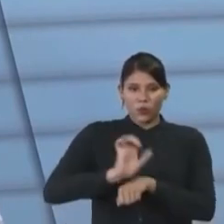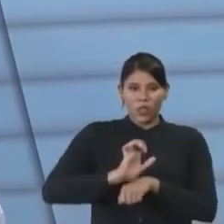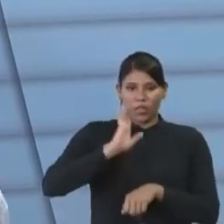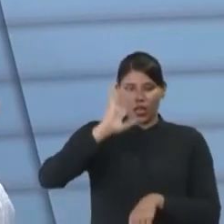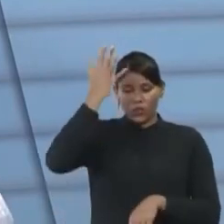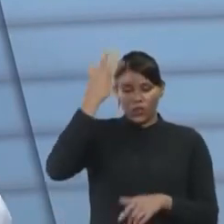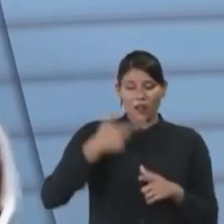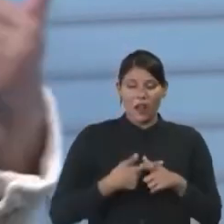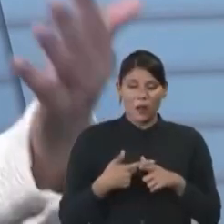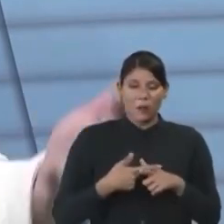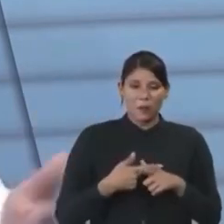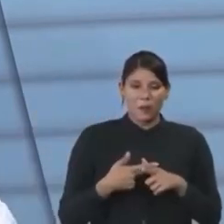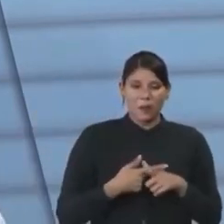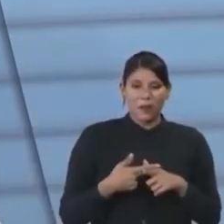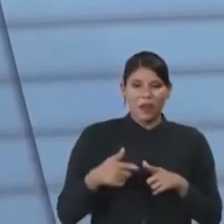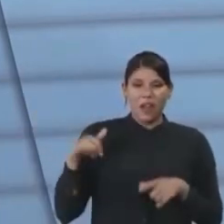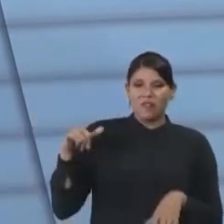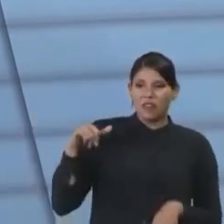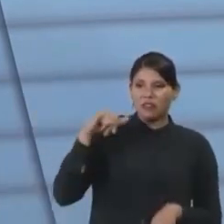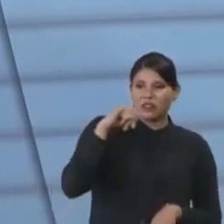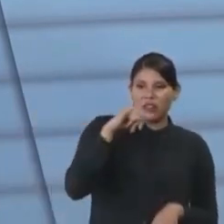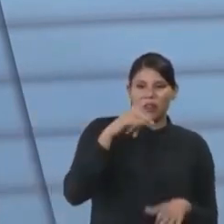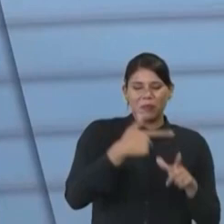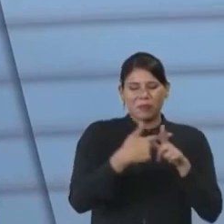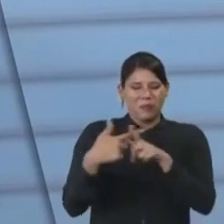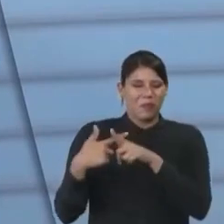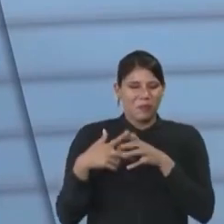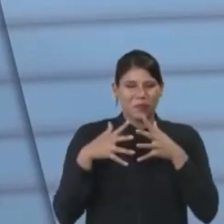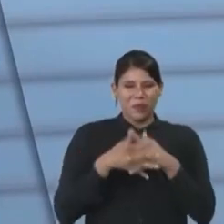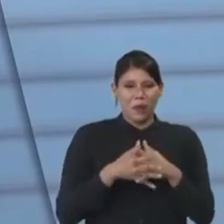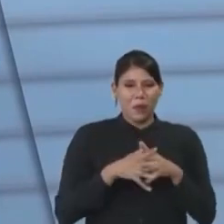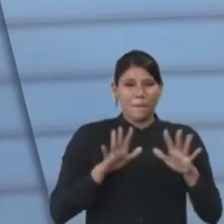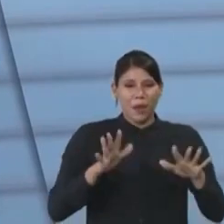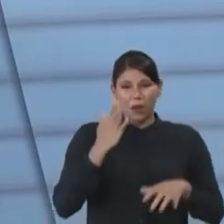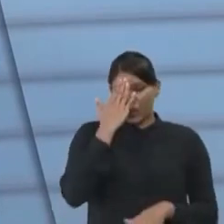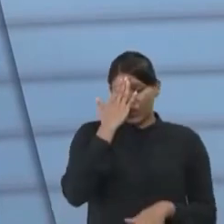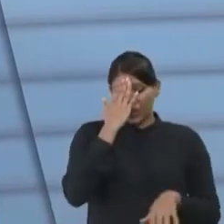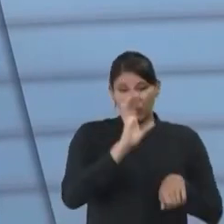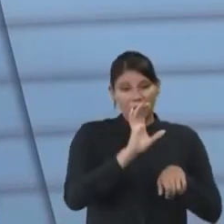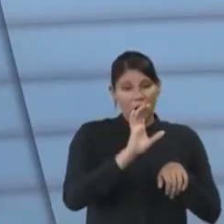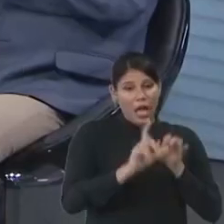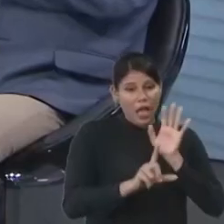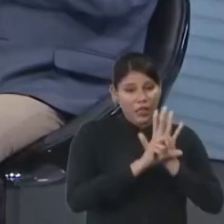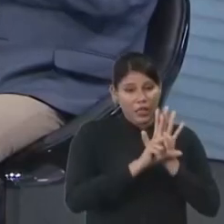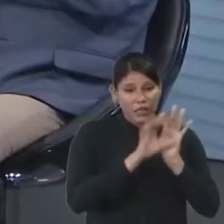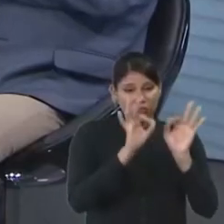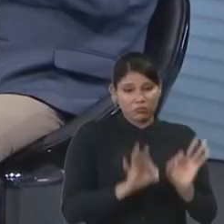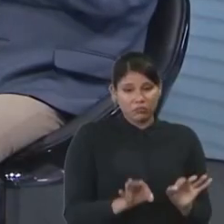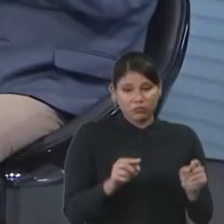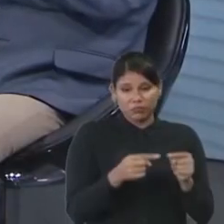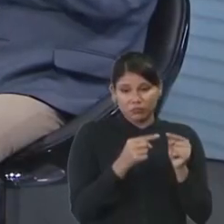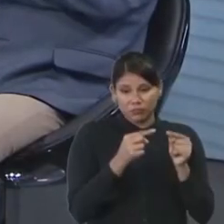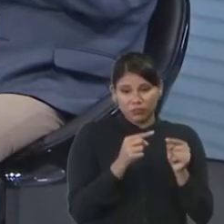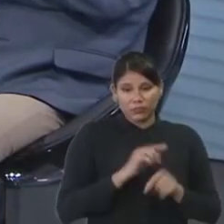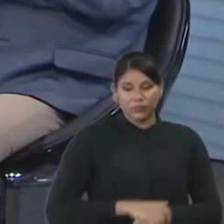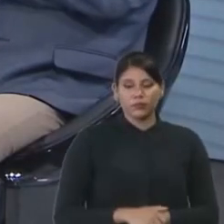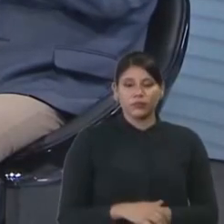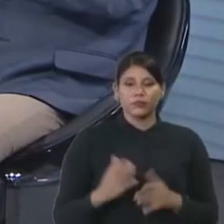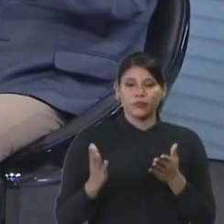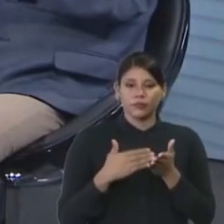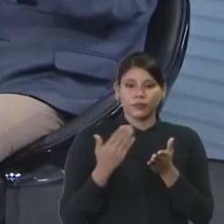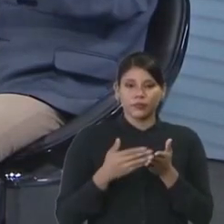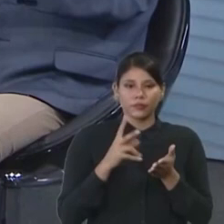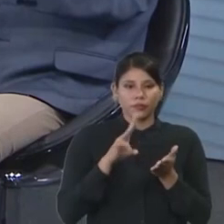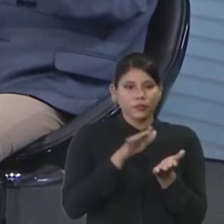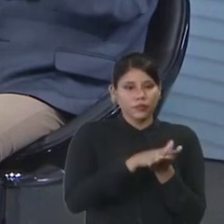entrar naquela questão de aviação aérea, enfim. Mas eu entendo que a lei é constitucional. Bom, doutora Blaine, o livro a senhora vai